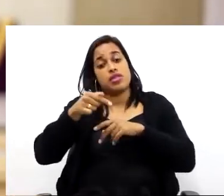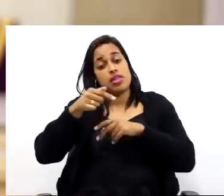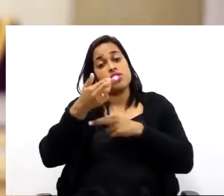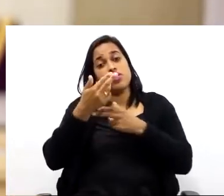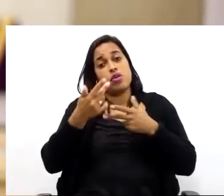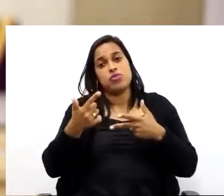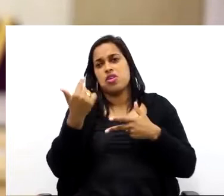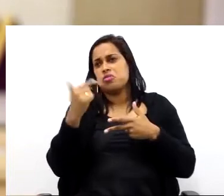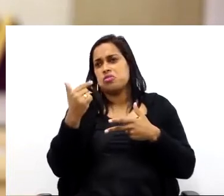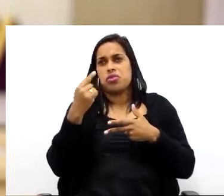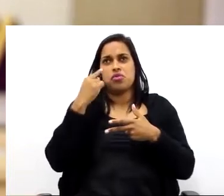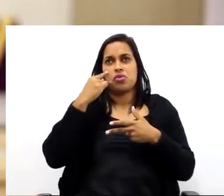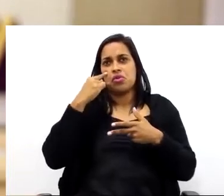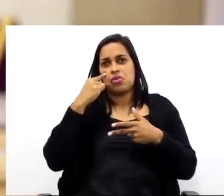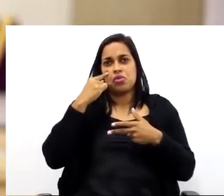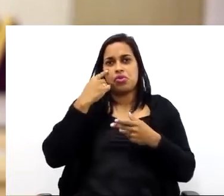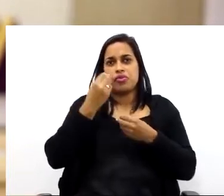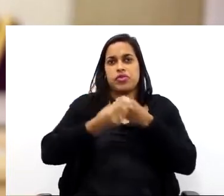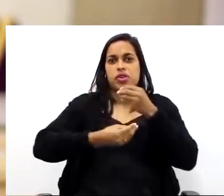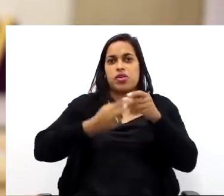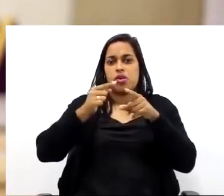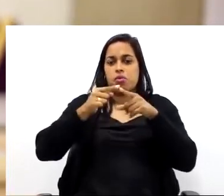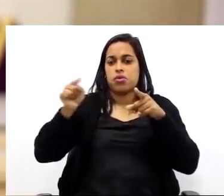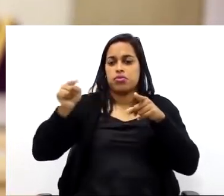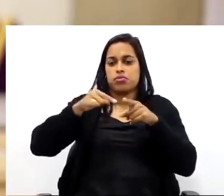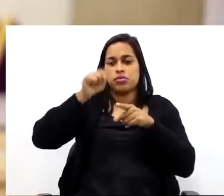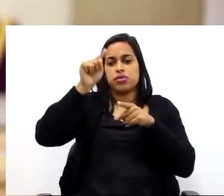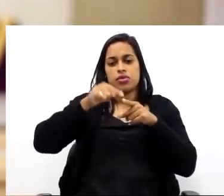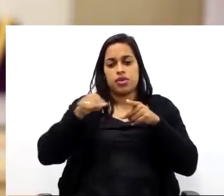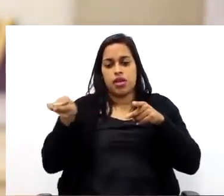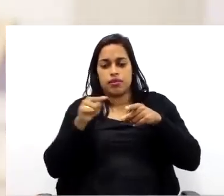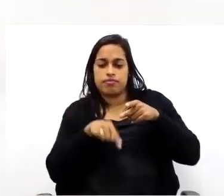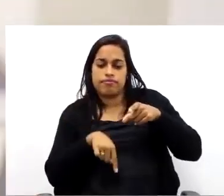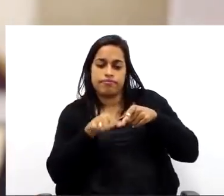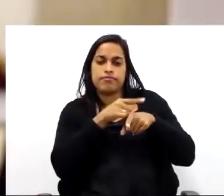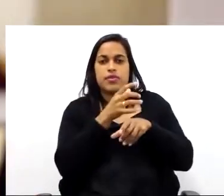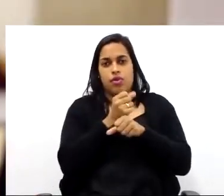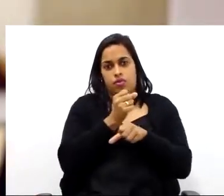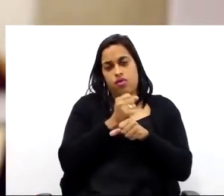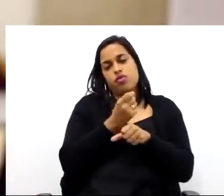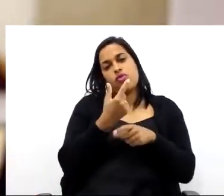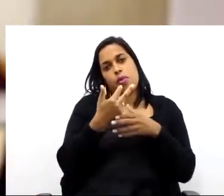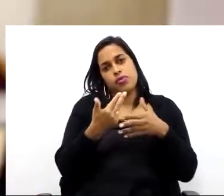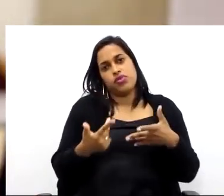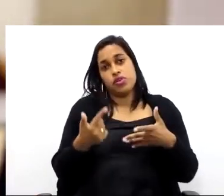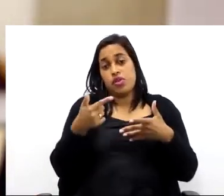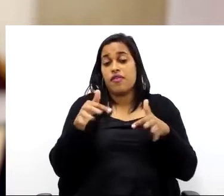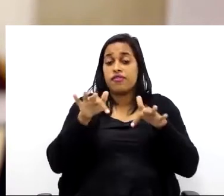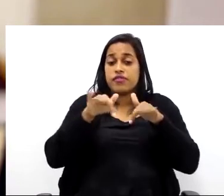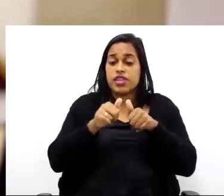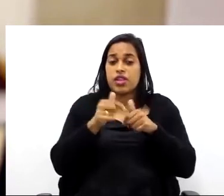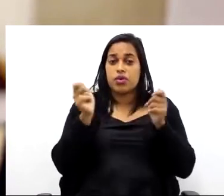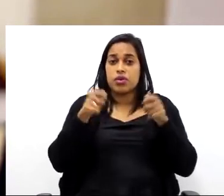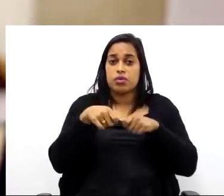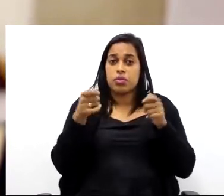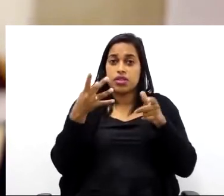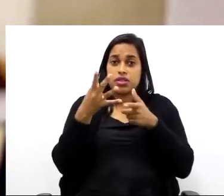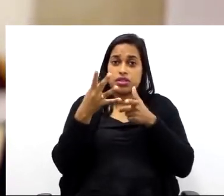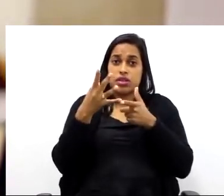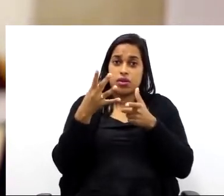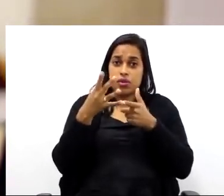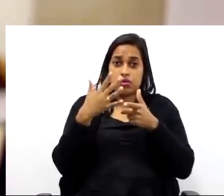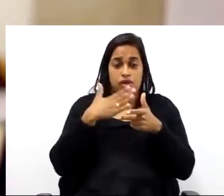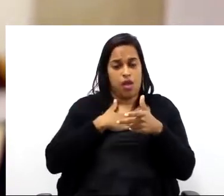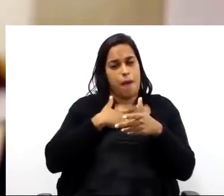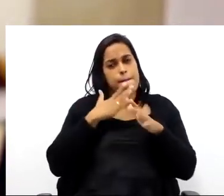dimensão, sem nenhuma dúvida com relação às dimensões do objeto. Chegamos ao final da competência 4, que